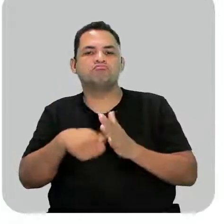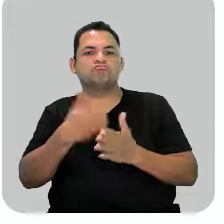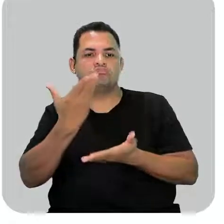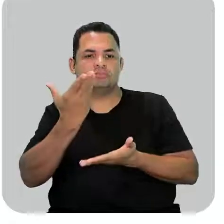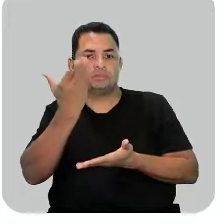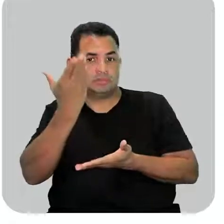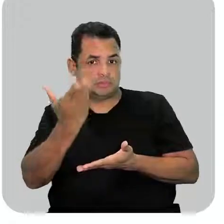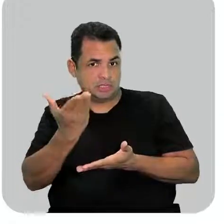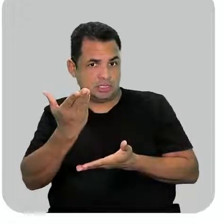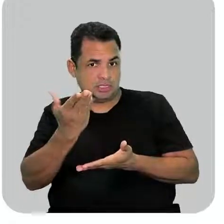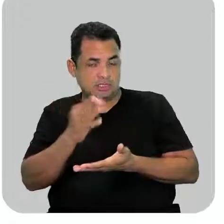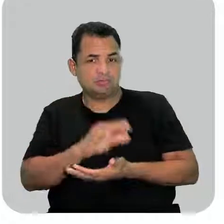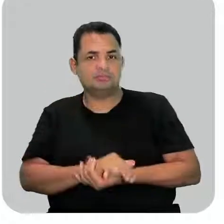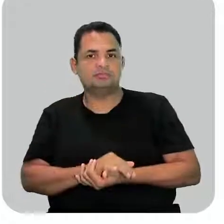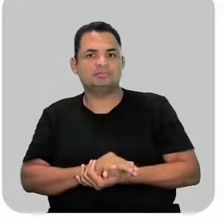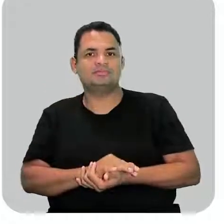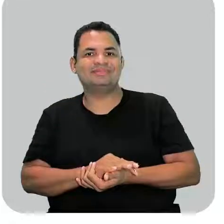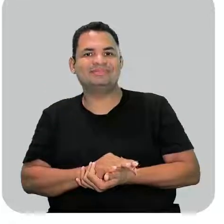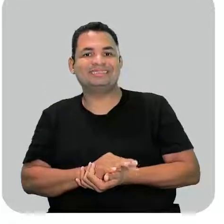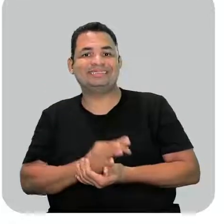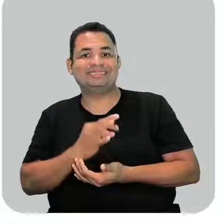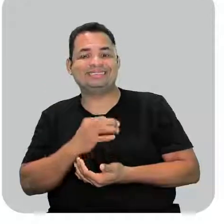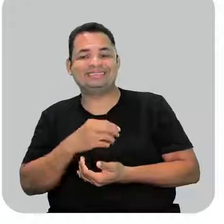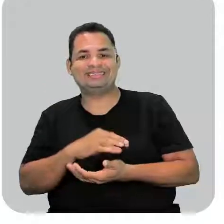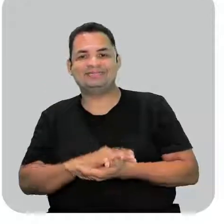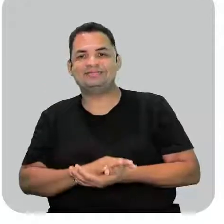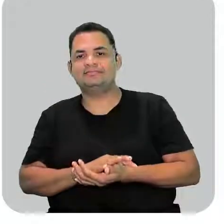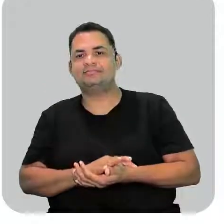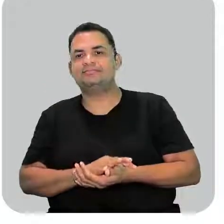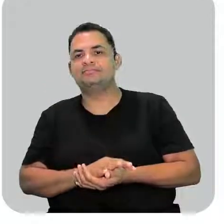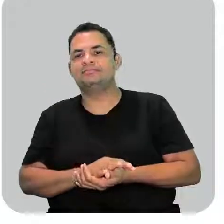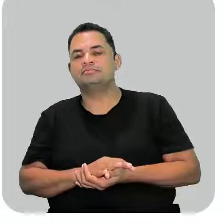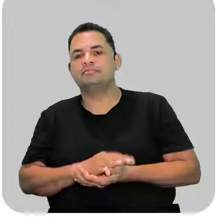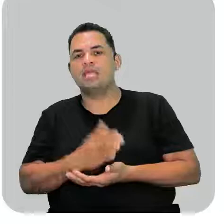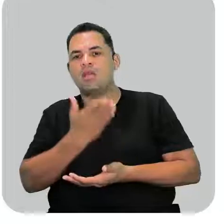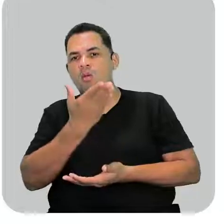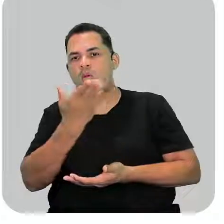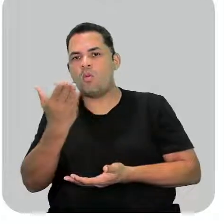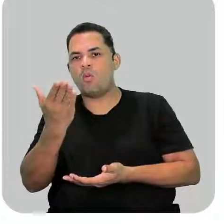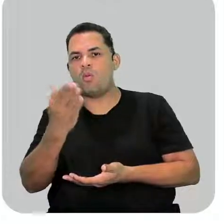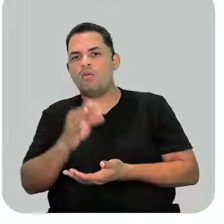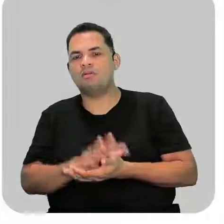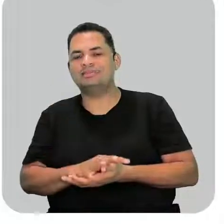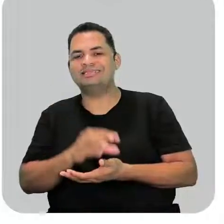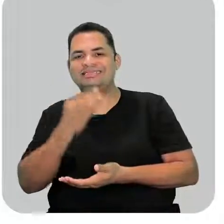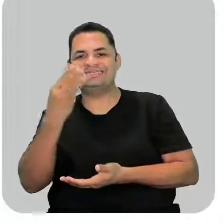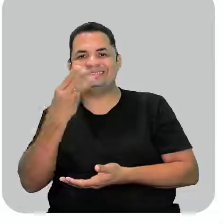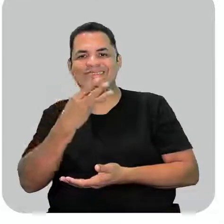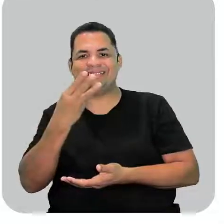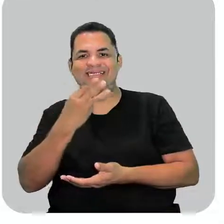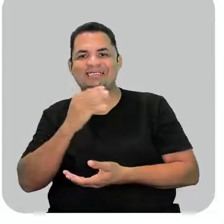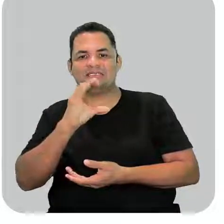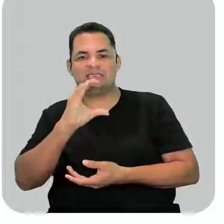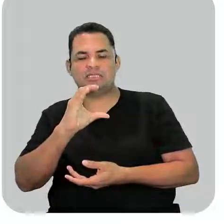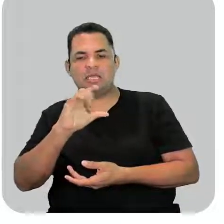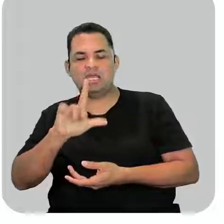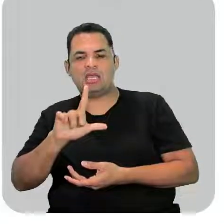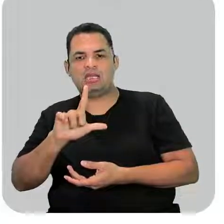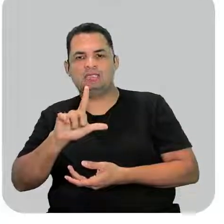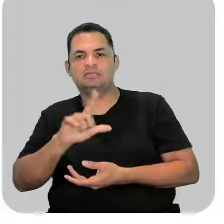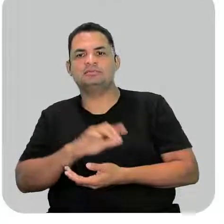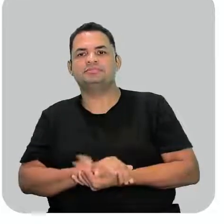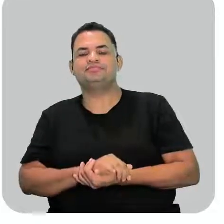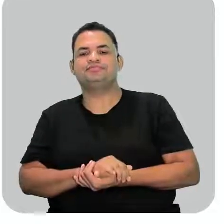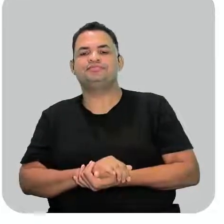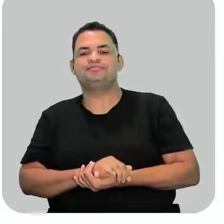deu o macete para a gente. Ele disse que ele é um triclorometano. Quem é o metano? O metano é o CH4, né?